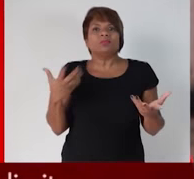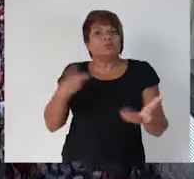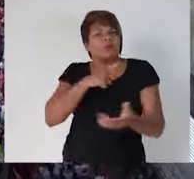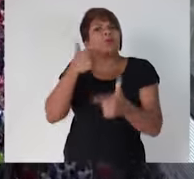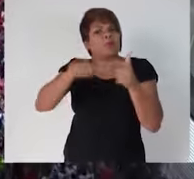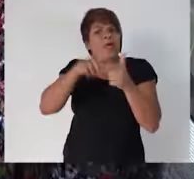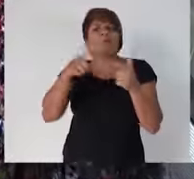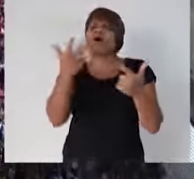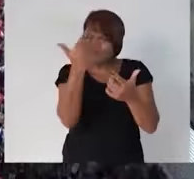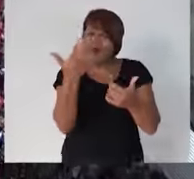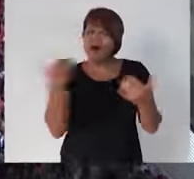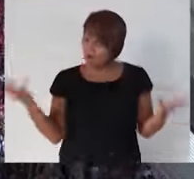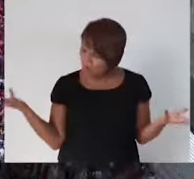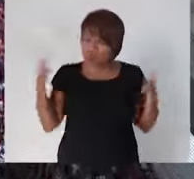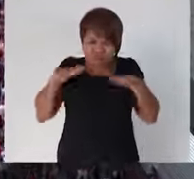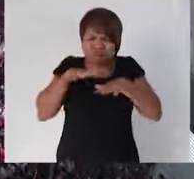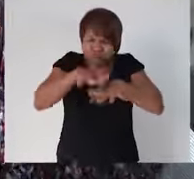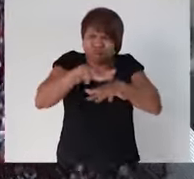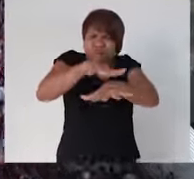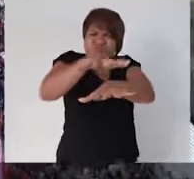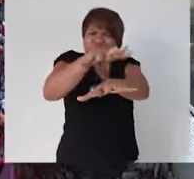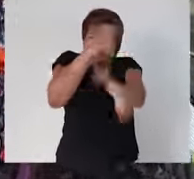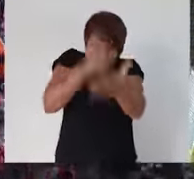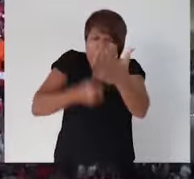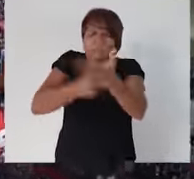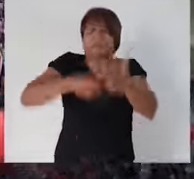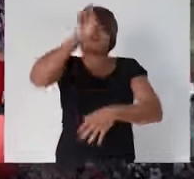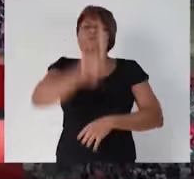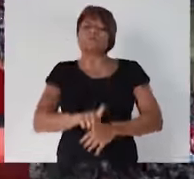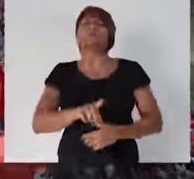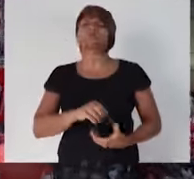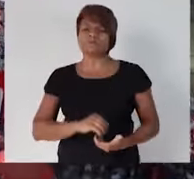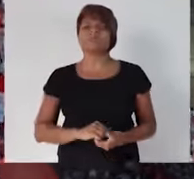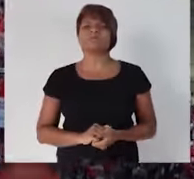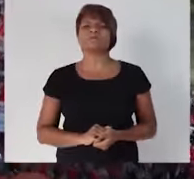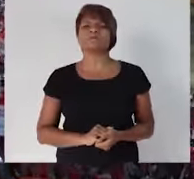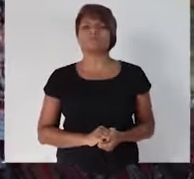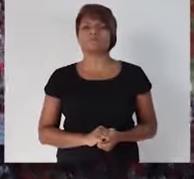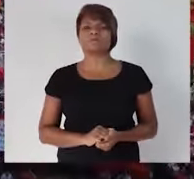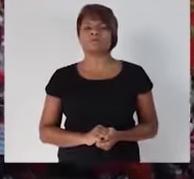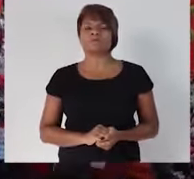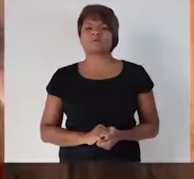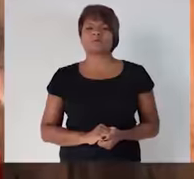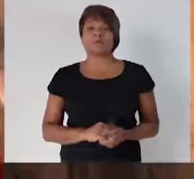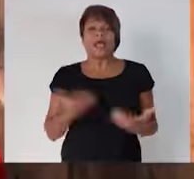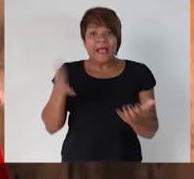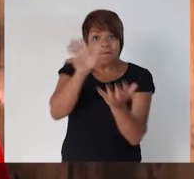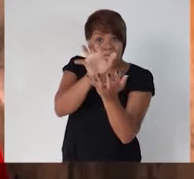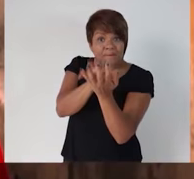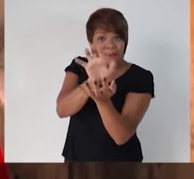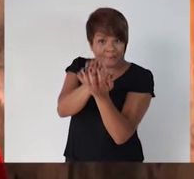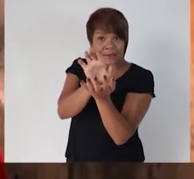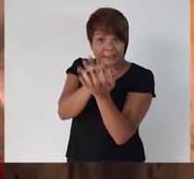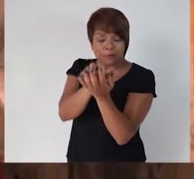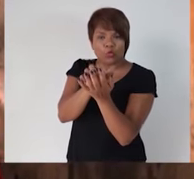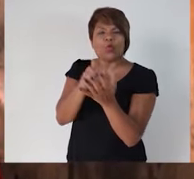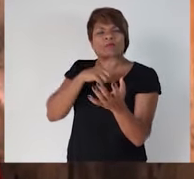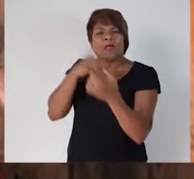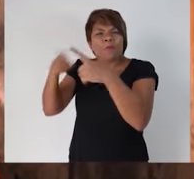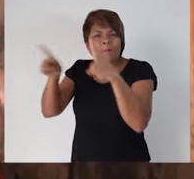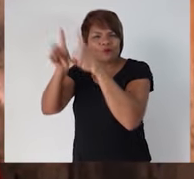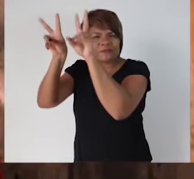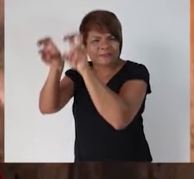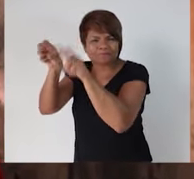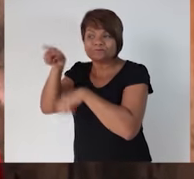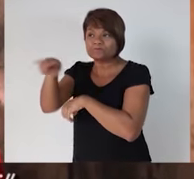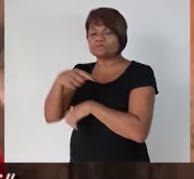direitos. Fora a Previdência! Fora a Previdência! Fora a Previdência! Em Pernambuco, tem uma canção